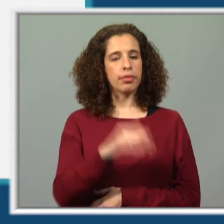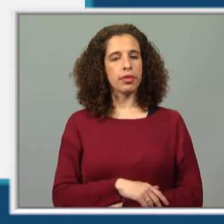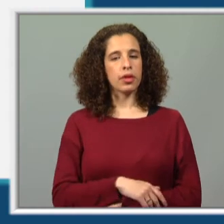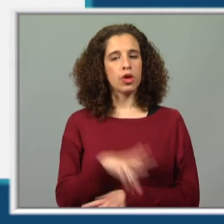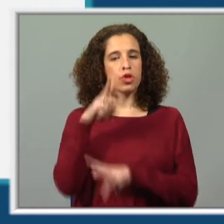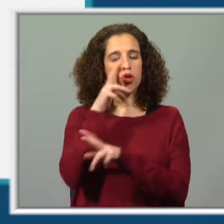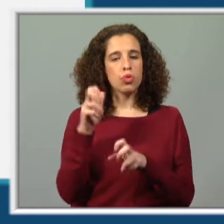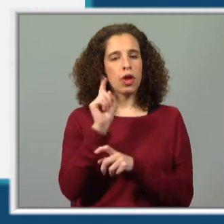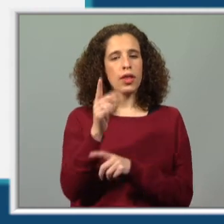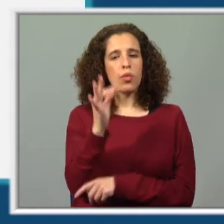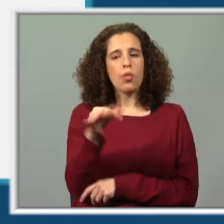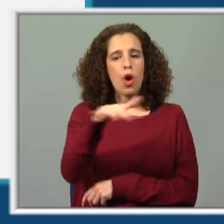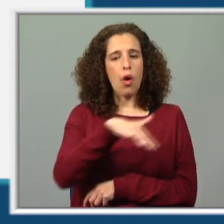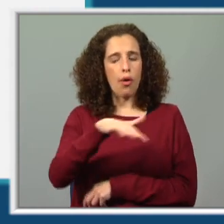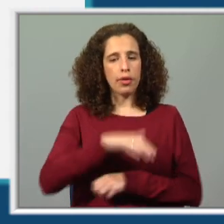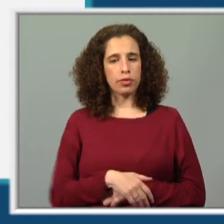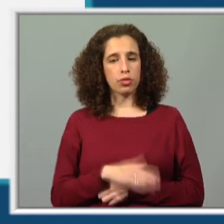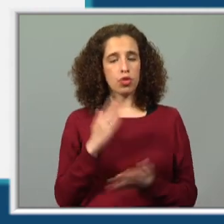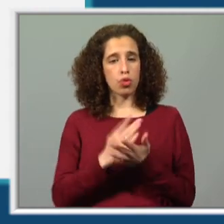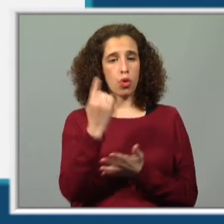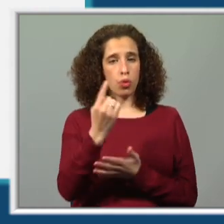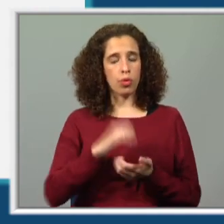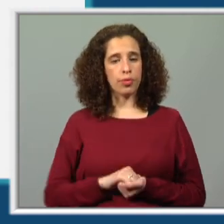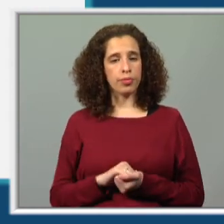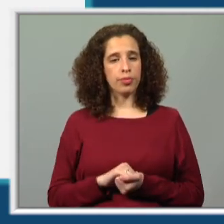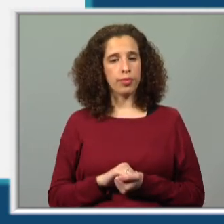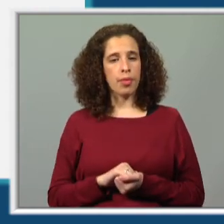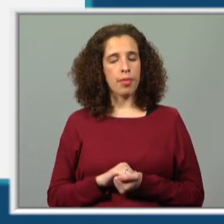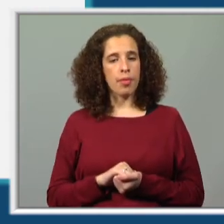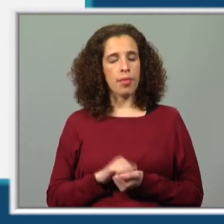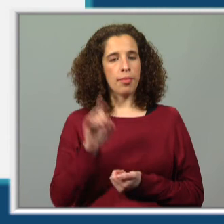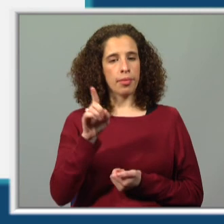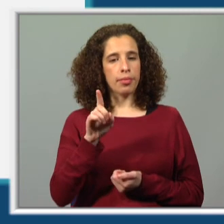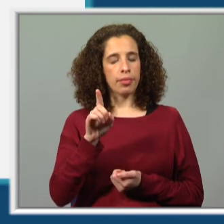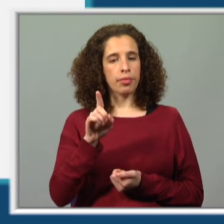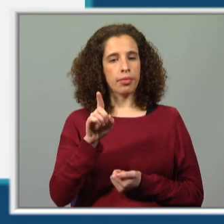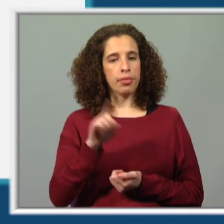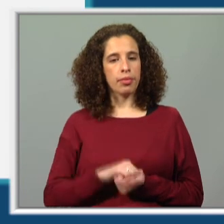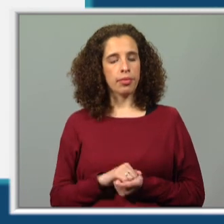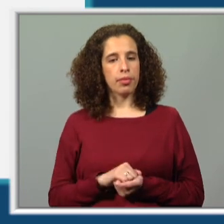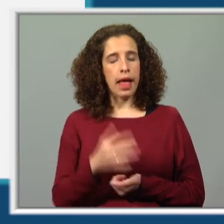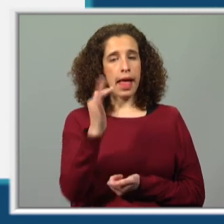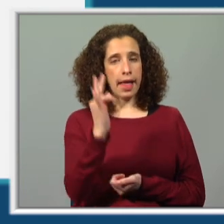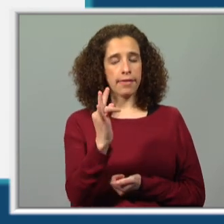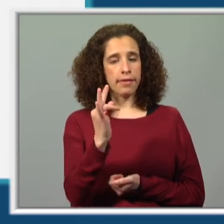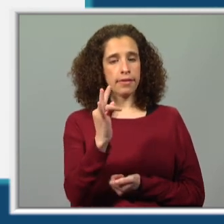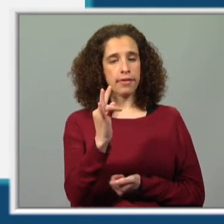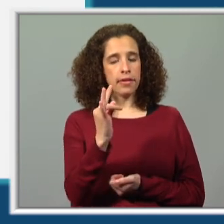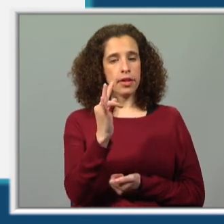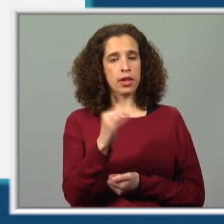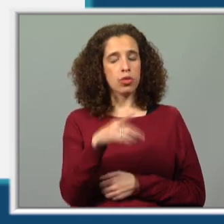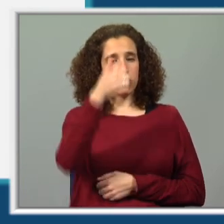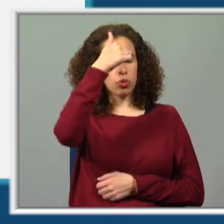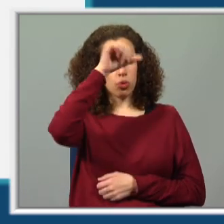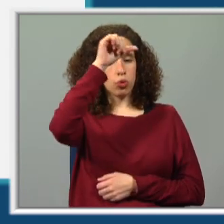é que nós encontramos aqui um F? Só temos um, que é, aqui está ele, F num